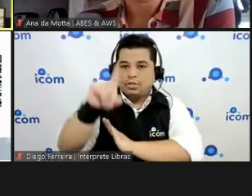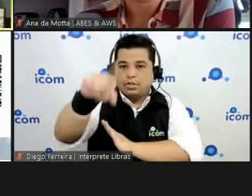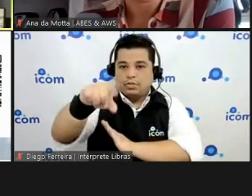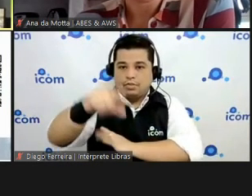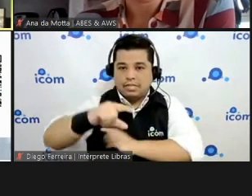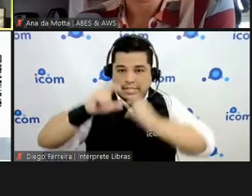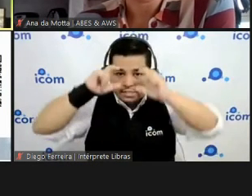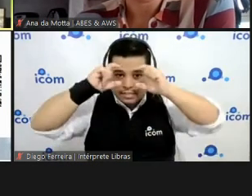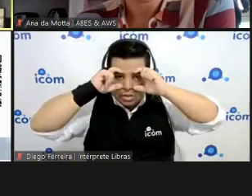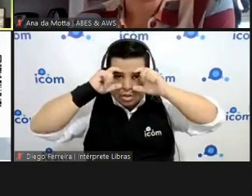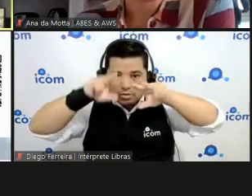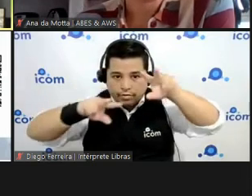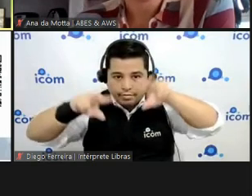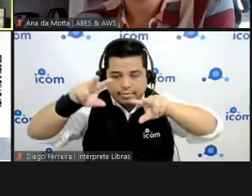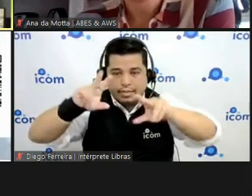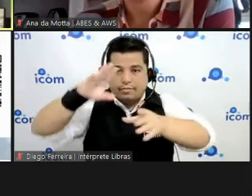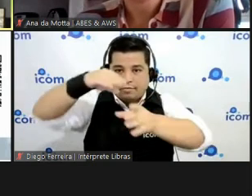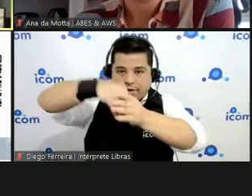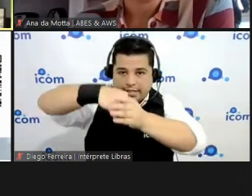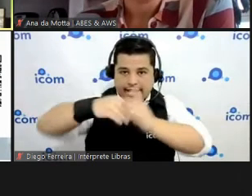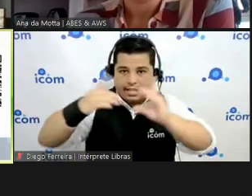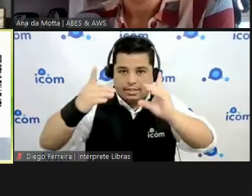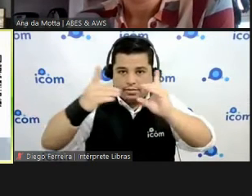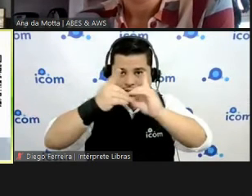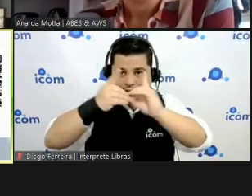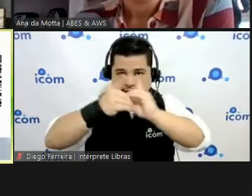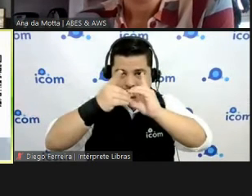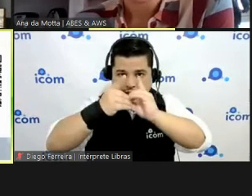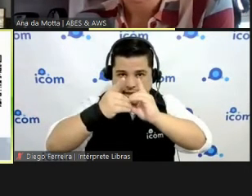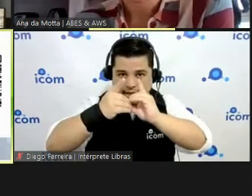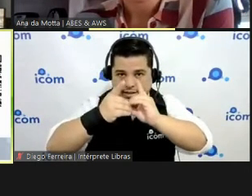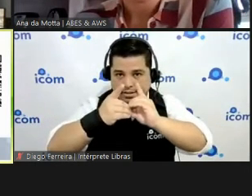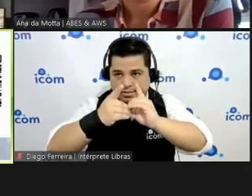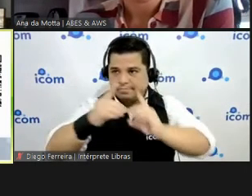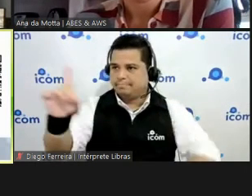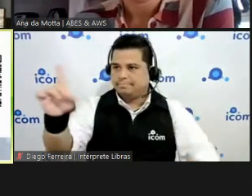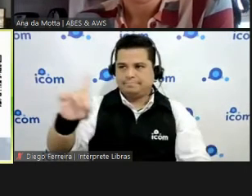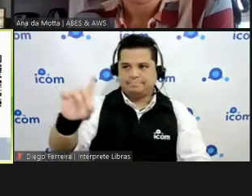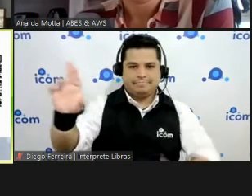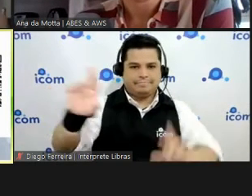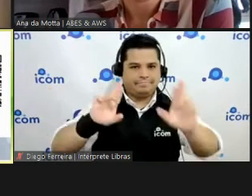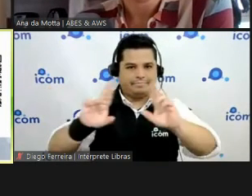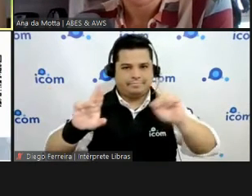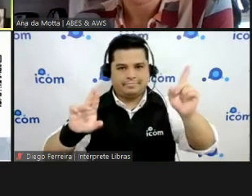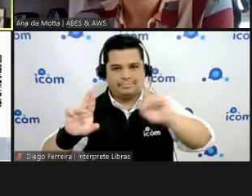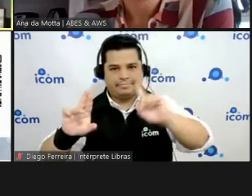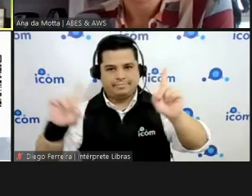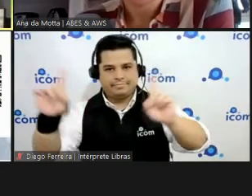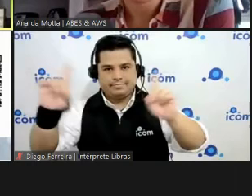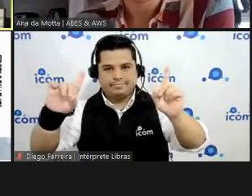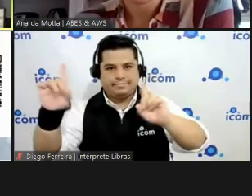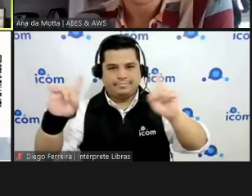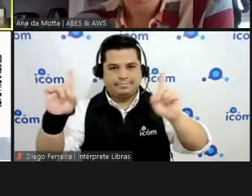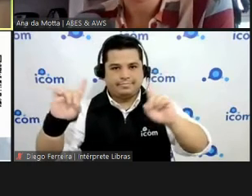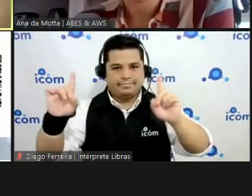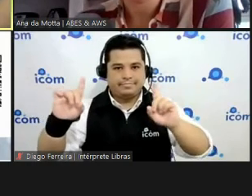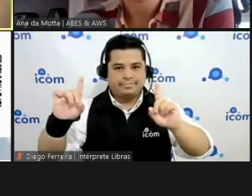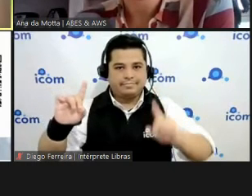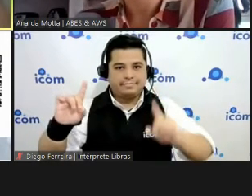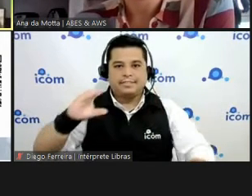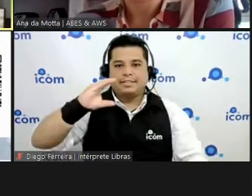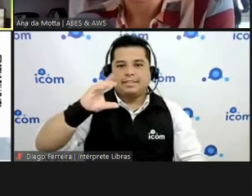fazer o exame de vista? não não clínica olha o nome uma clínica o que?